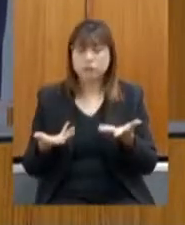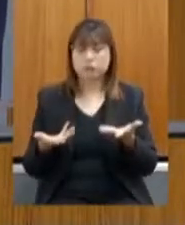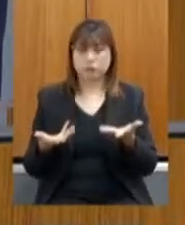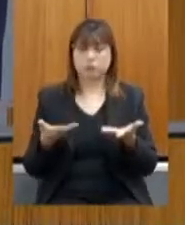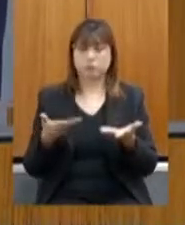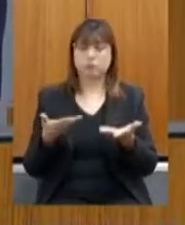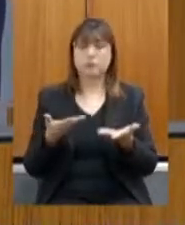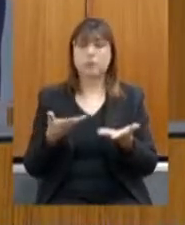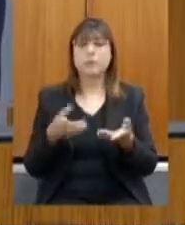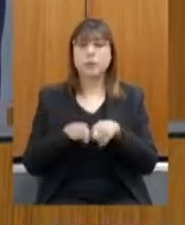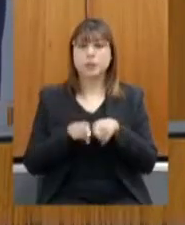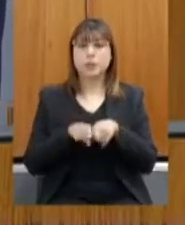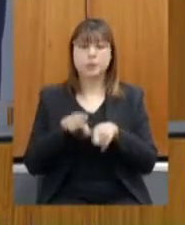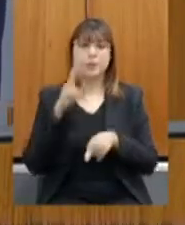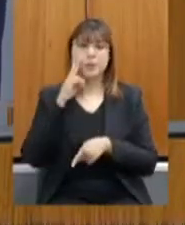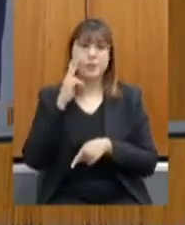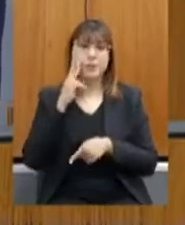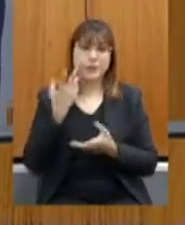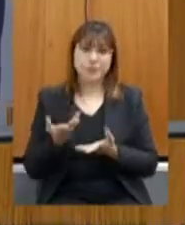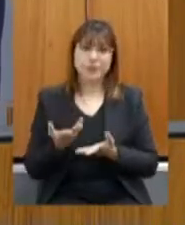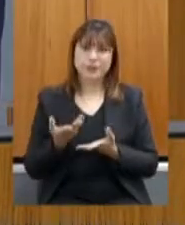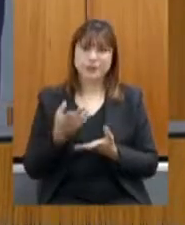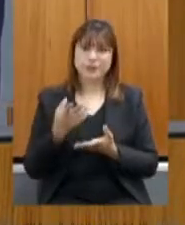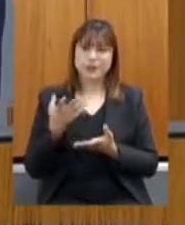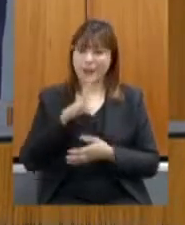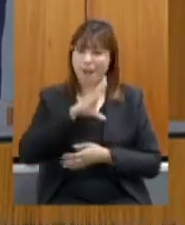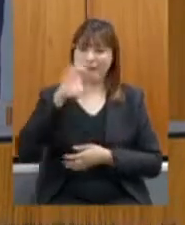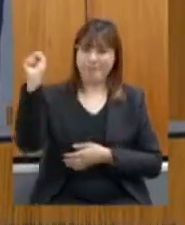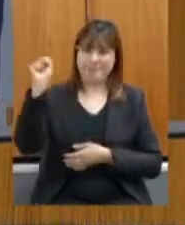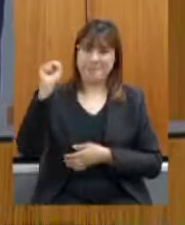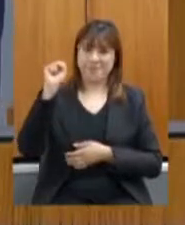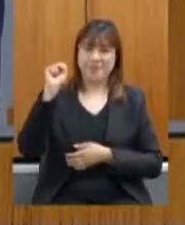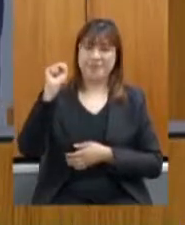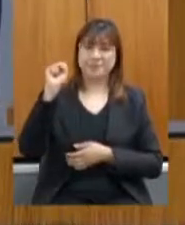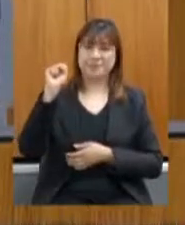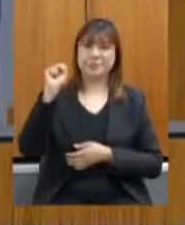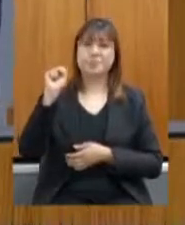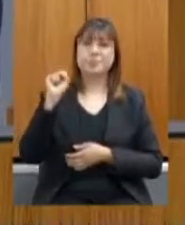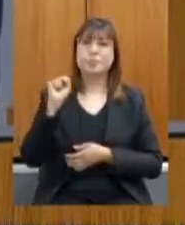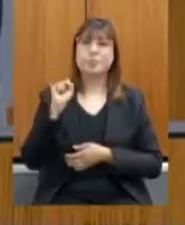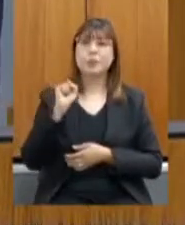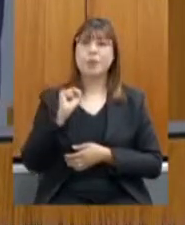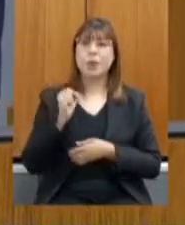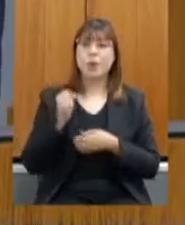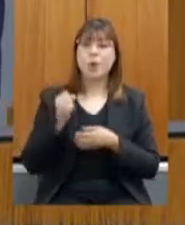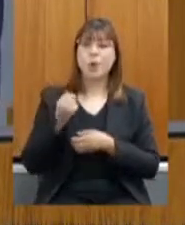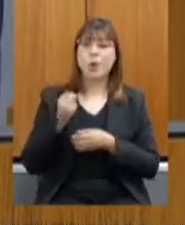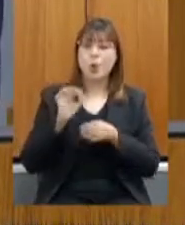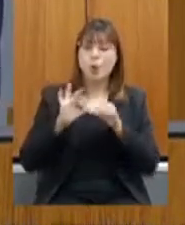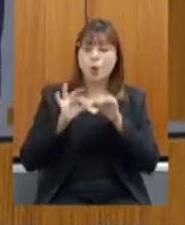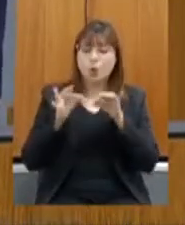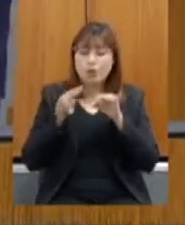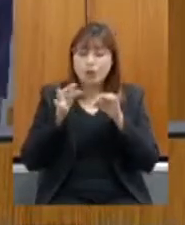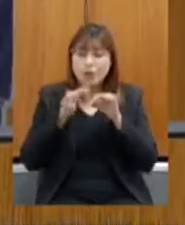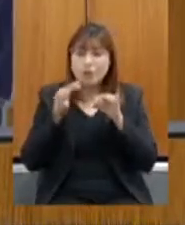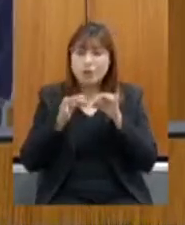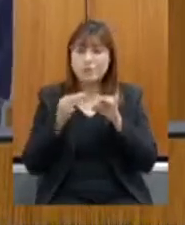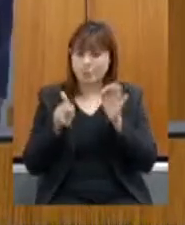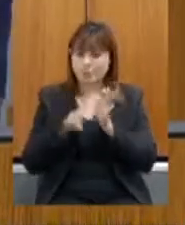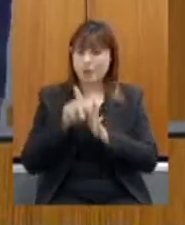nossa, o vinho e o Tito, o que foi campeão agora, a uva é de São Sebastião do Paraíso, lá da Ipamig.